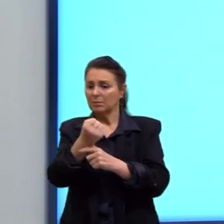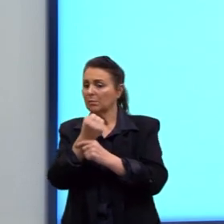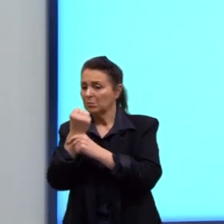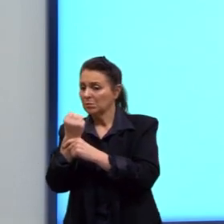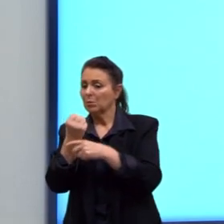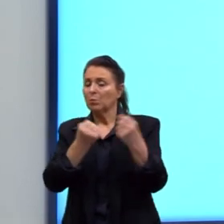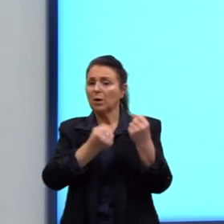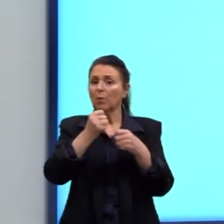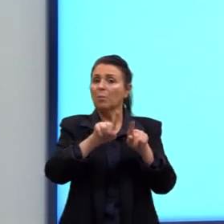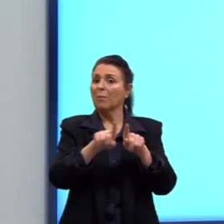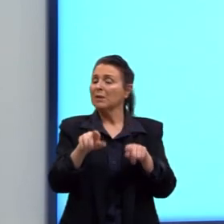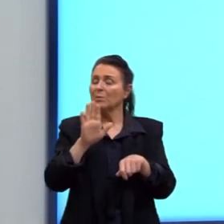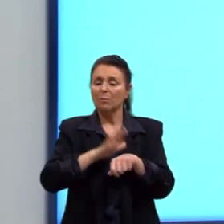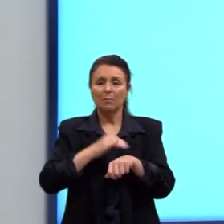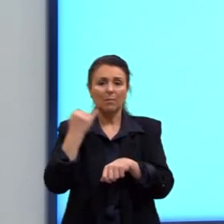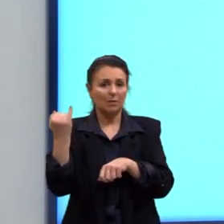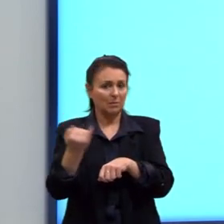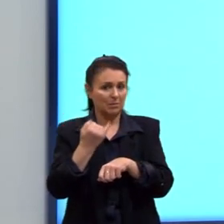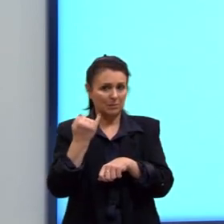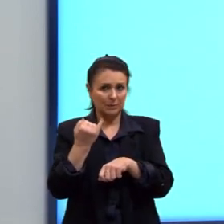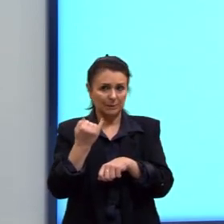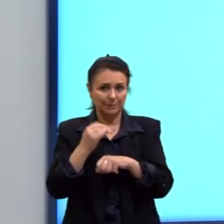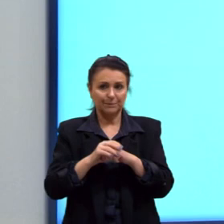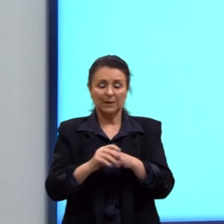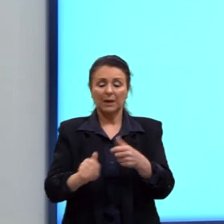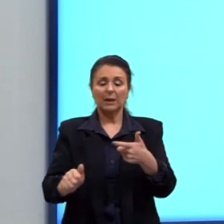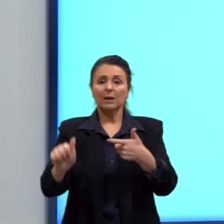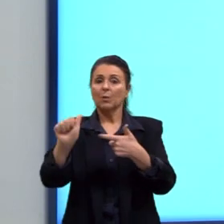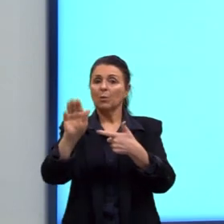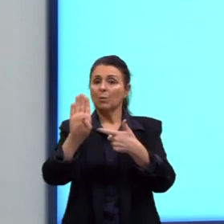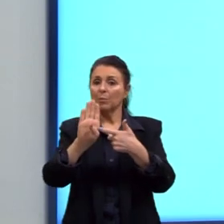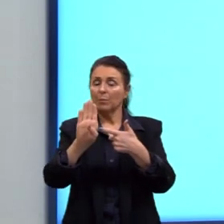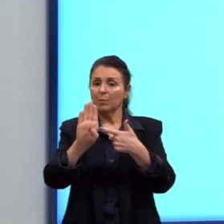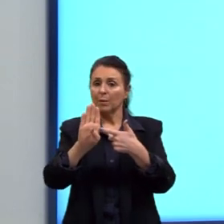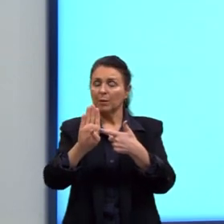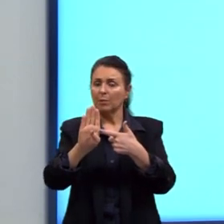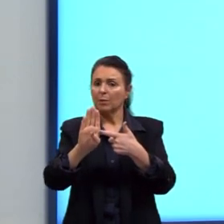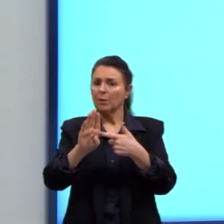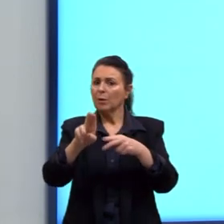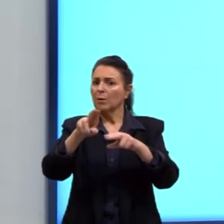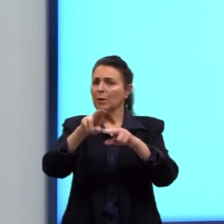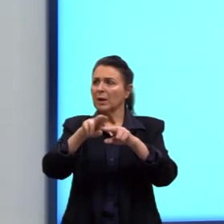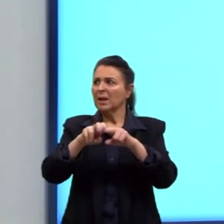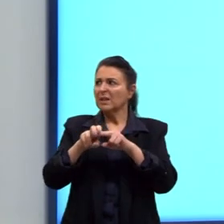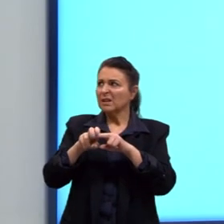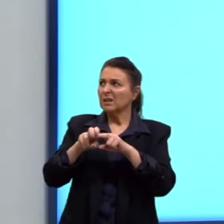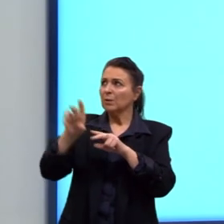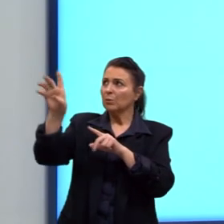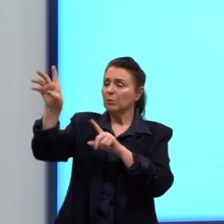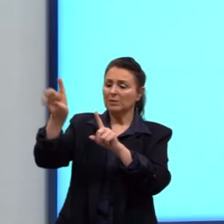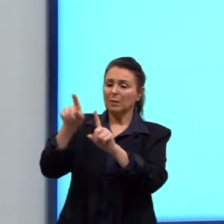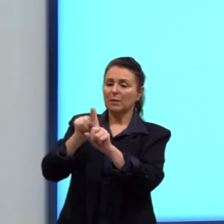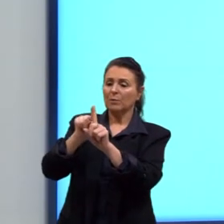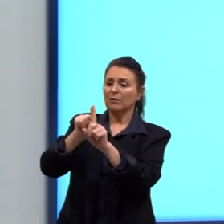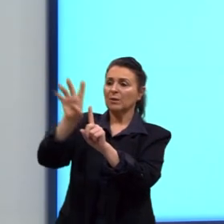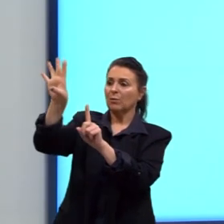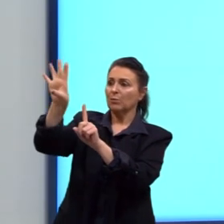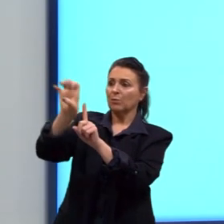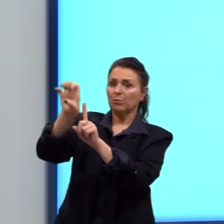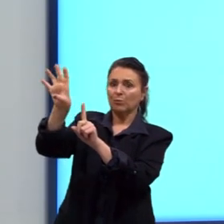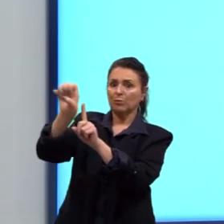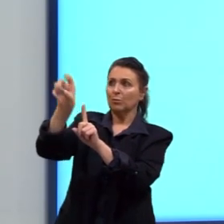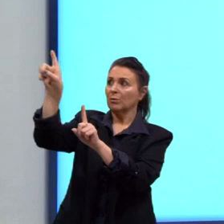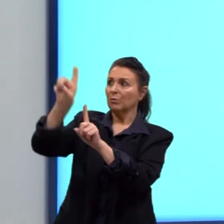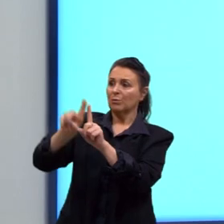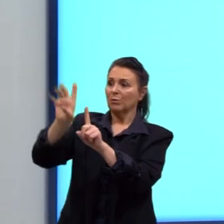do carro, mas não é somente isso. B, efeito de para-raios da antena. Vejam o eu